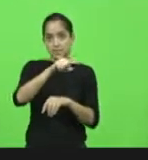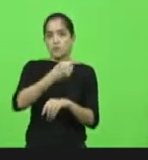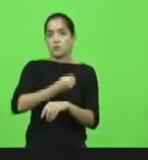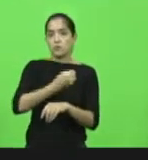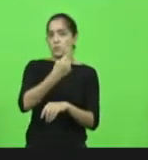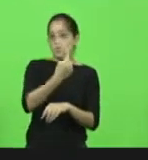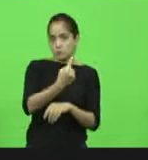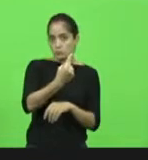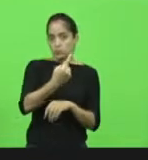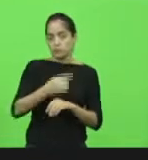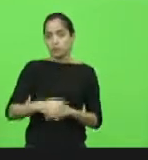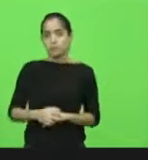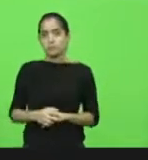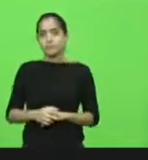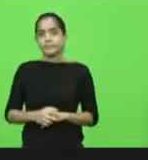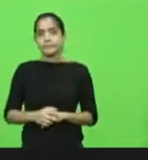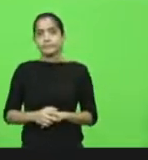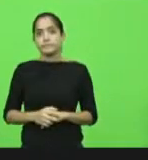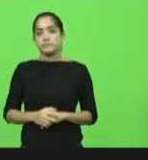Perfeito.